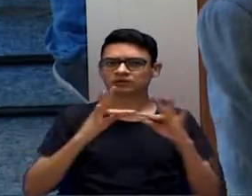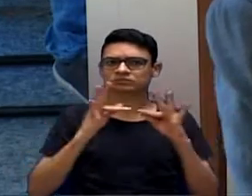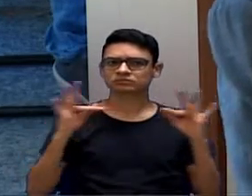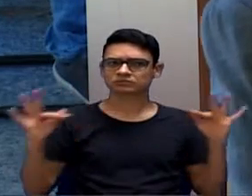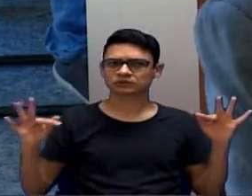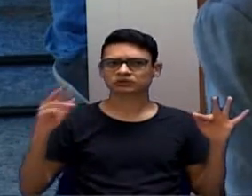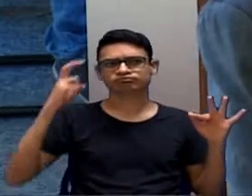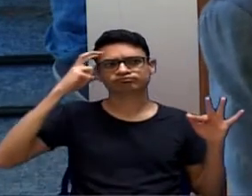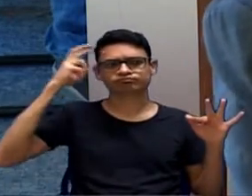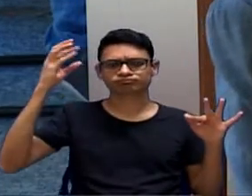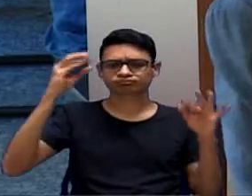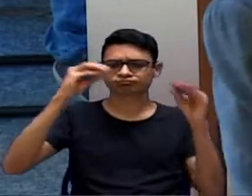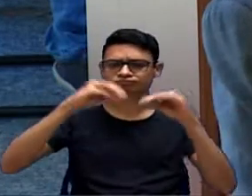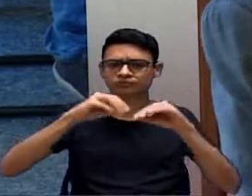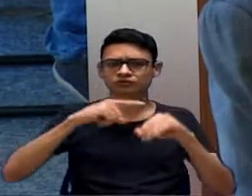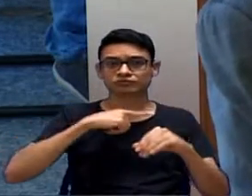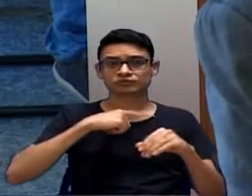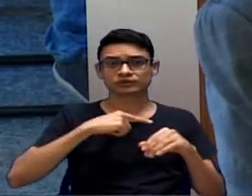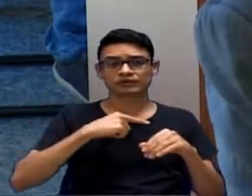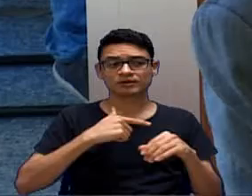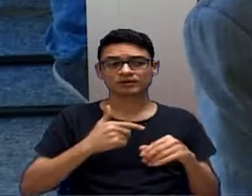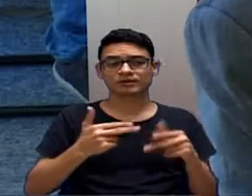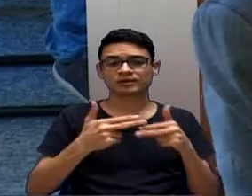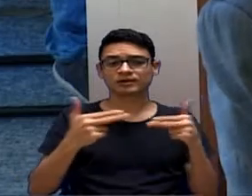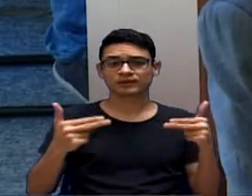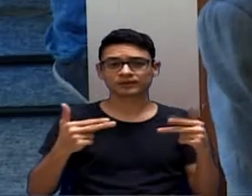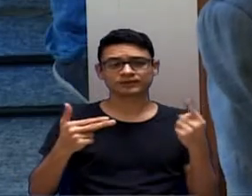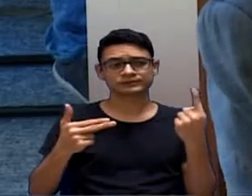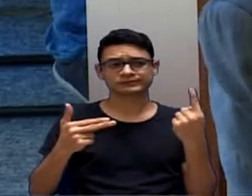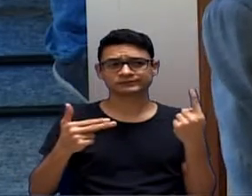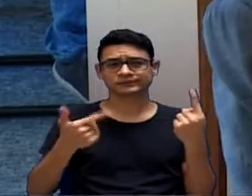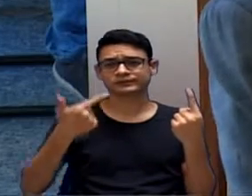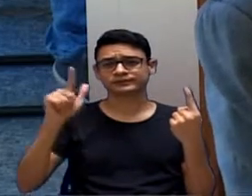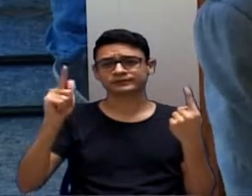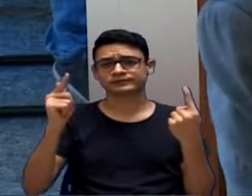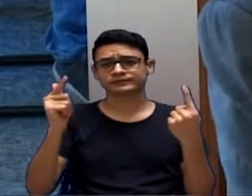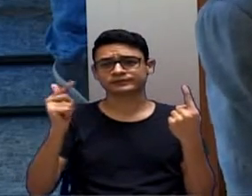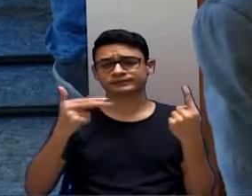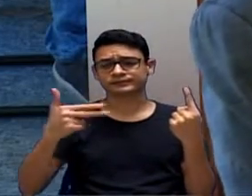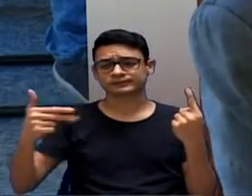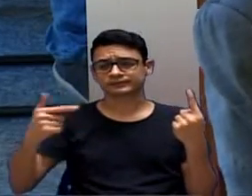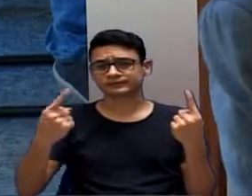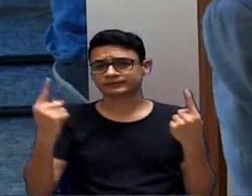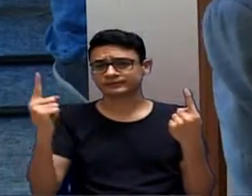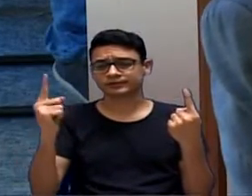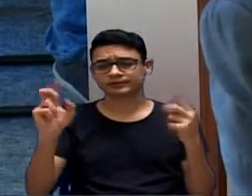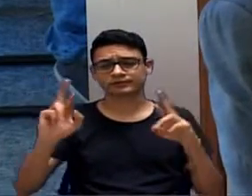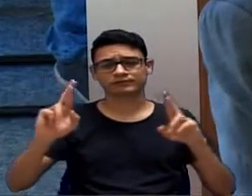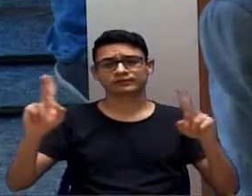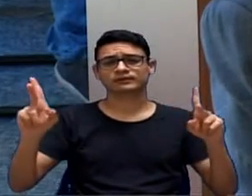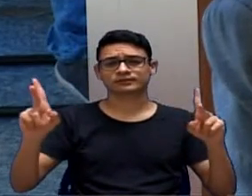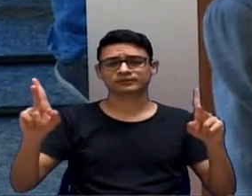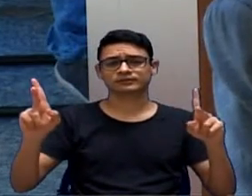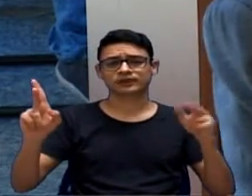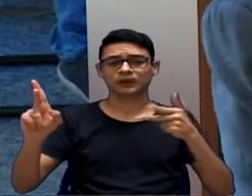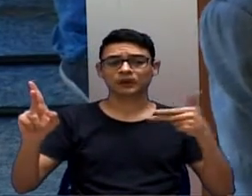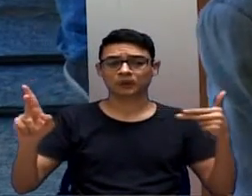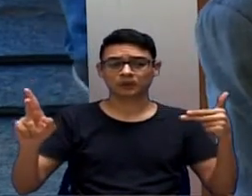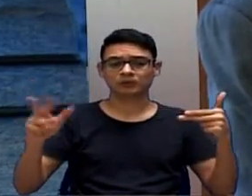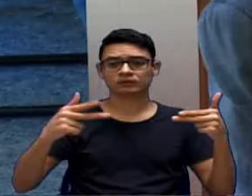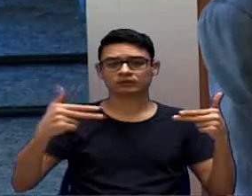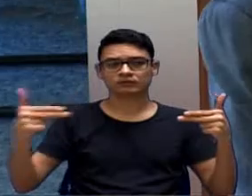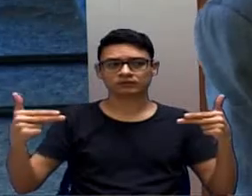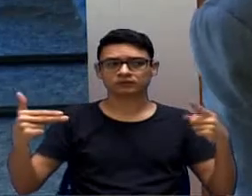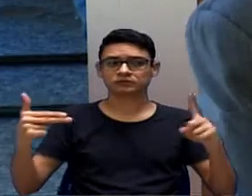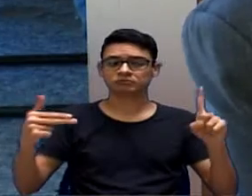Ele falava uma coisa é uma coisa, outra coisa é outra coisa. Uma coisa é o projeto que teve lá atrás, que